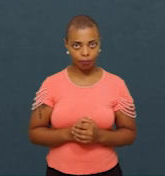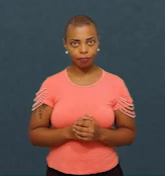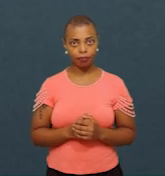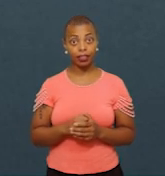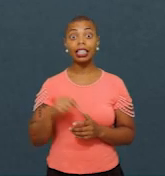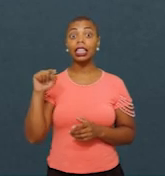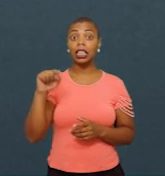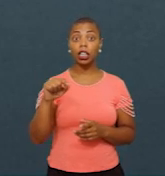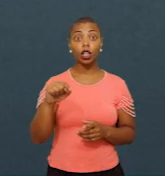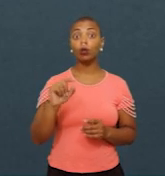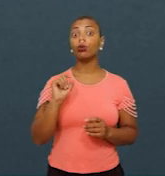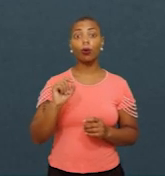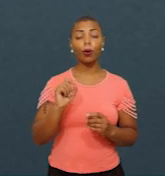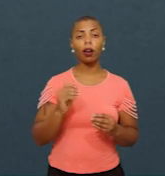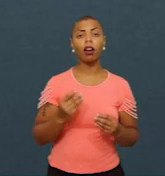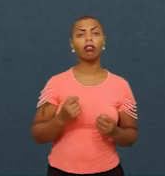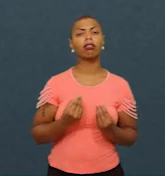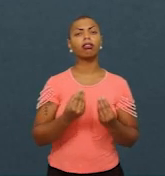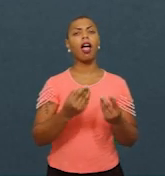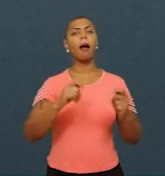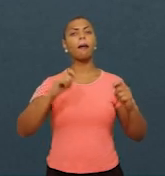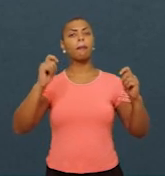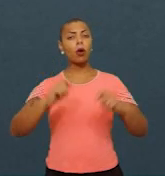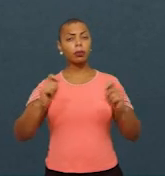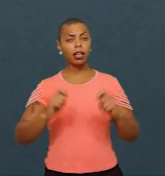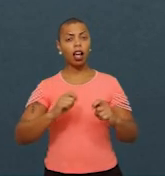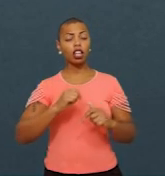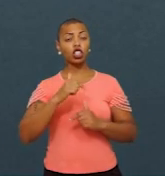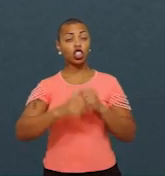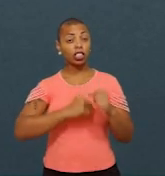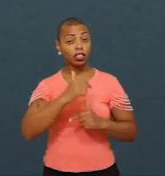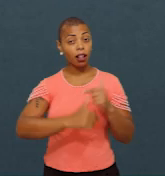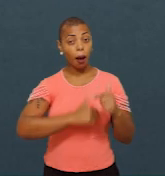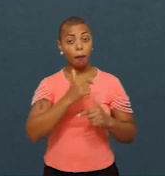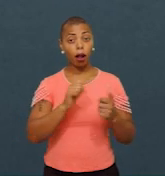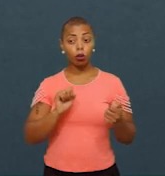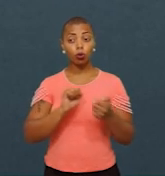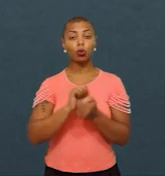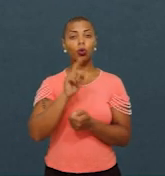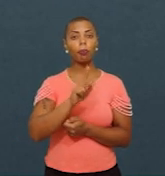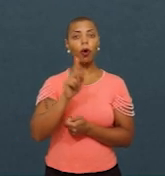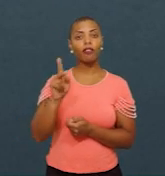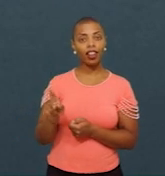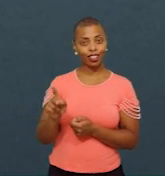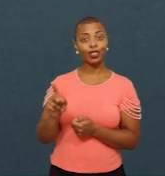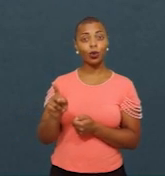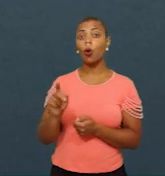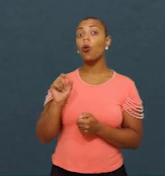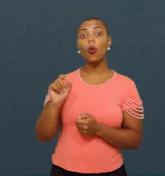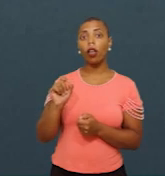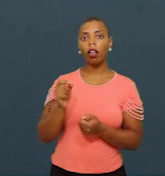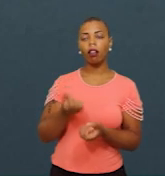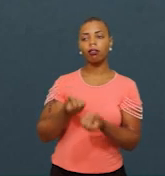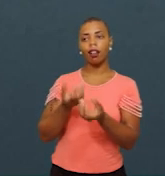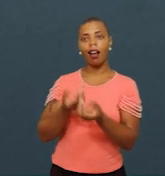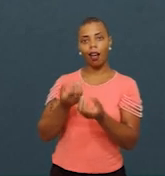Isso vai dar a possibilidade de se trabalhar com os professores dados de aprendizagem.